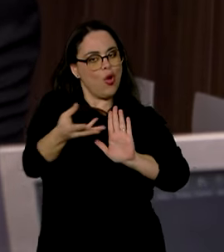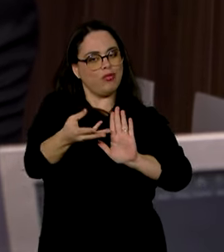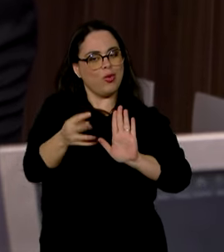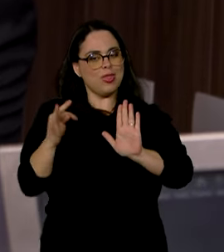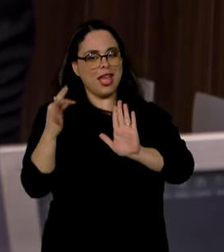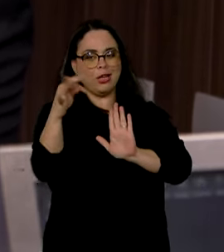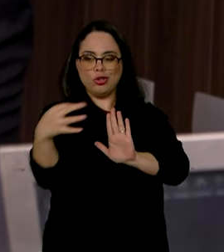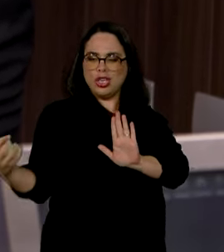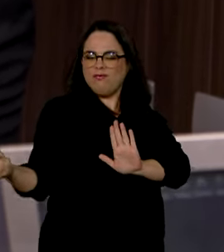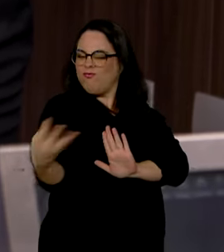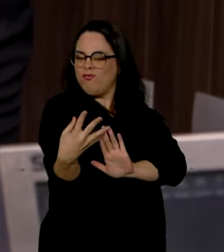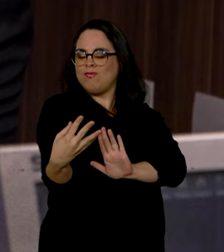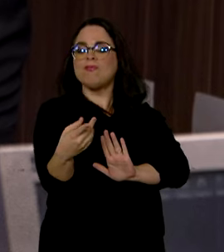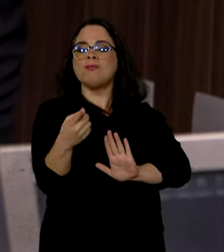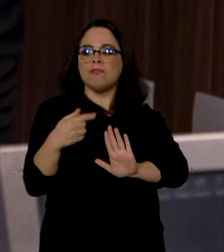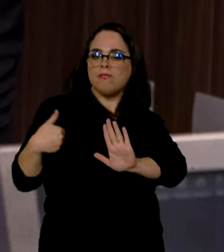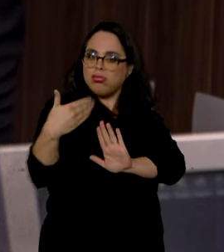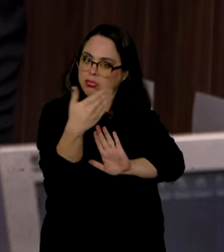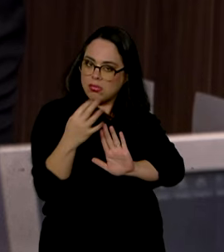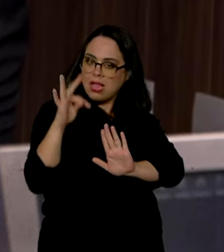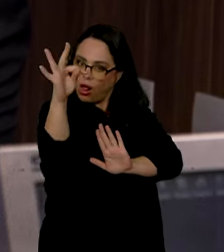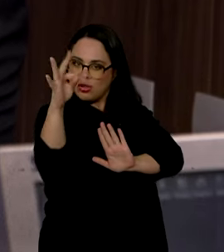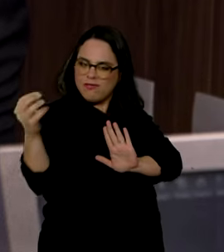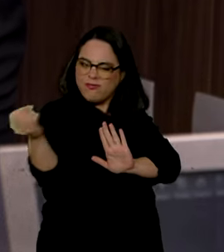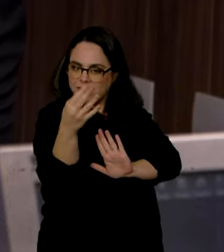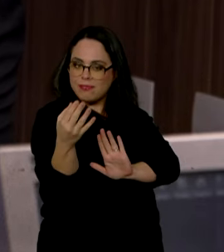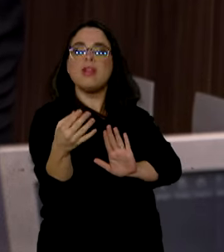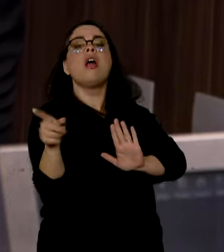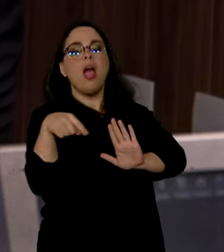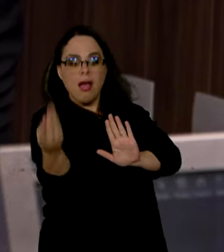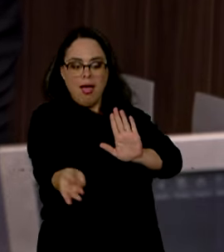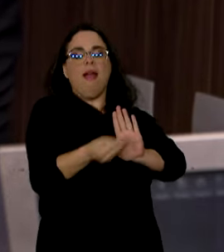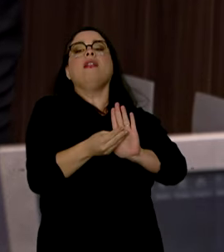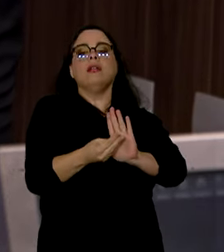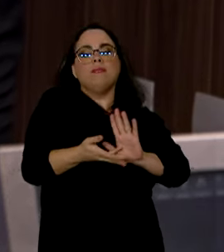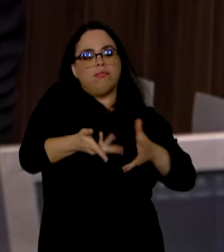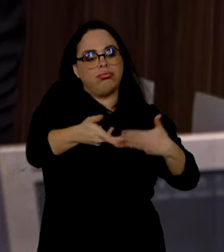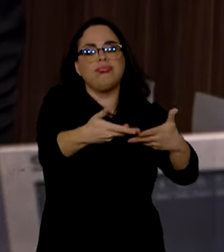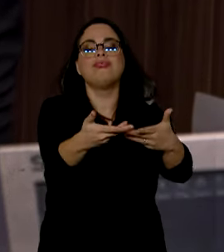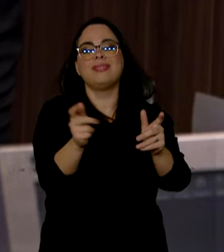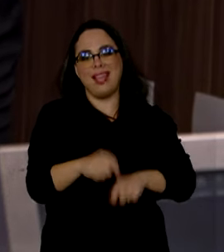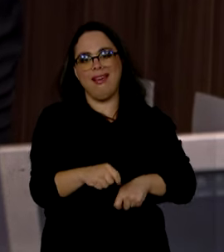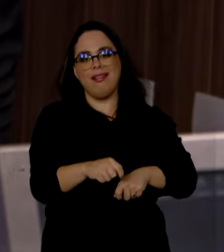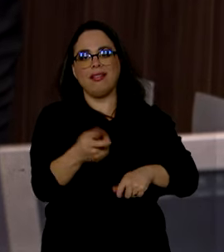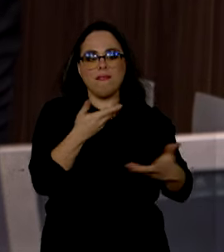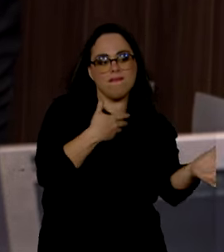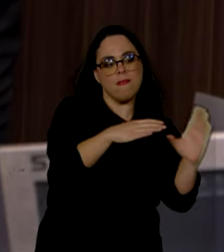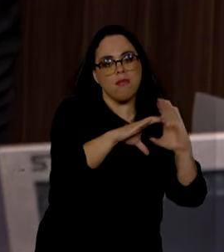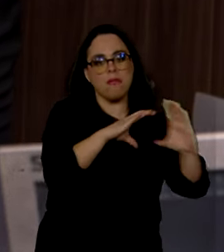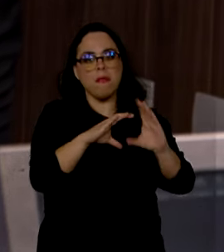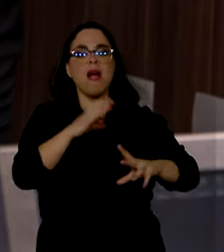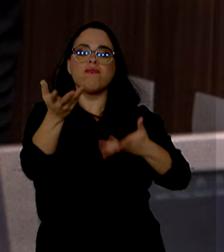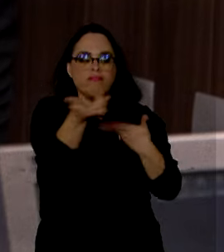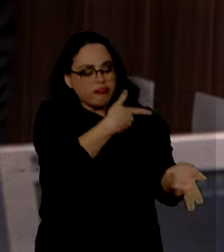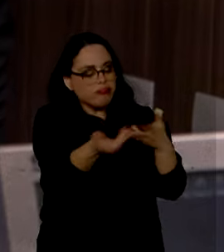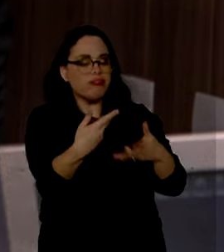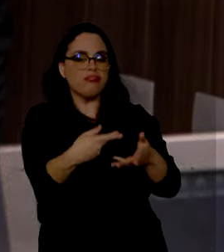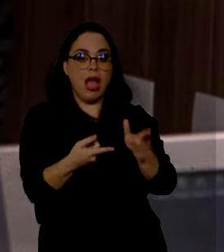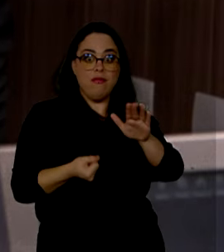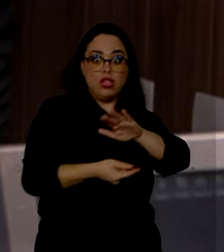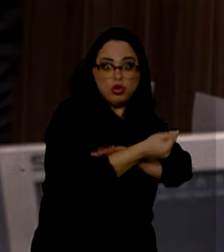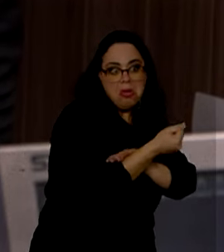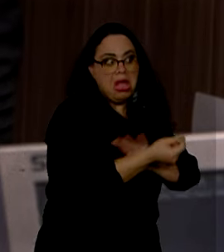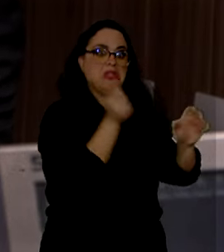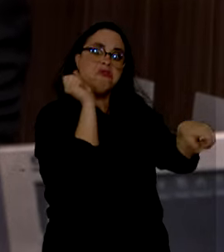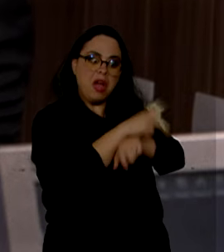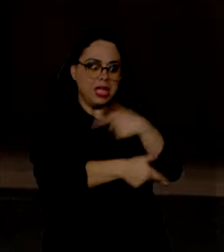utilizando o que existe de mais avançado na tecnologia, possam acelerar essas análises. Para, com isso, gente viabilizar investimentos para gerar empregos